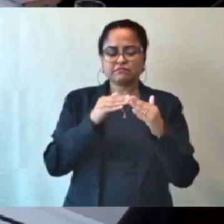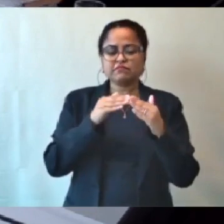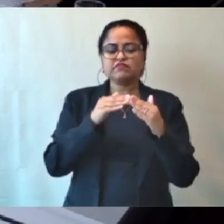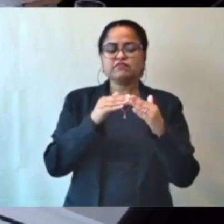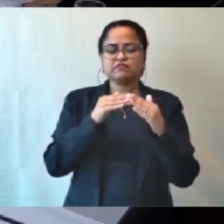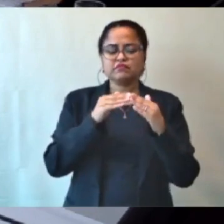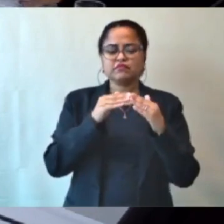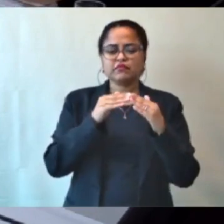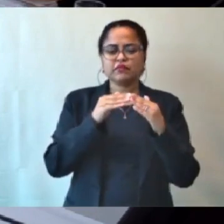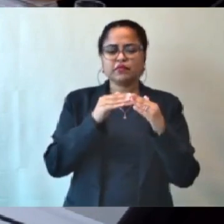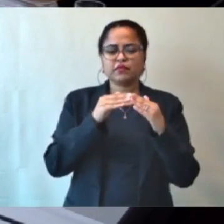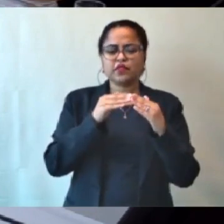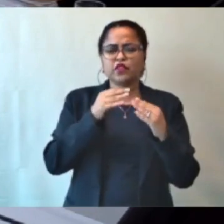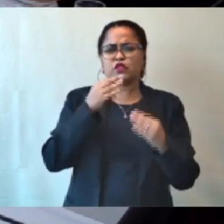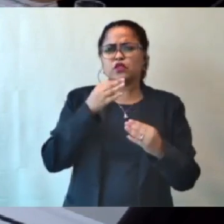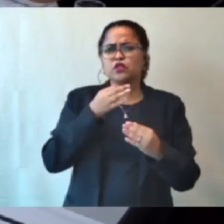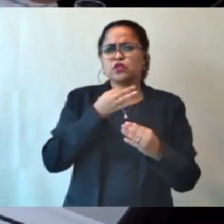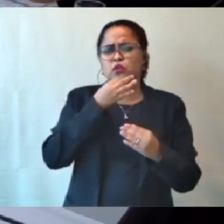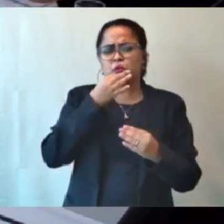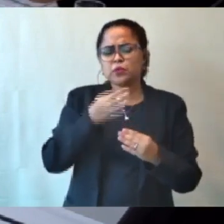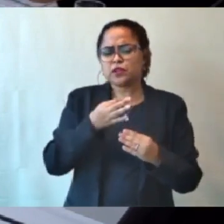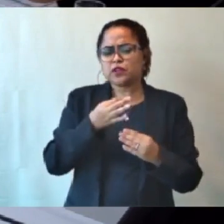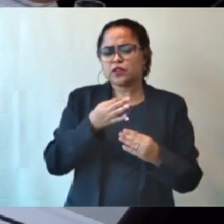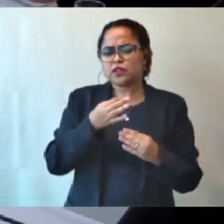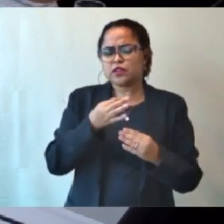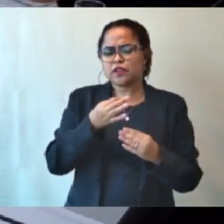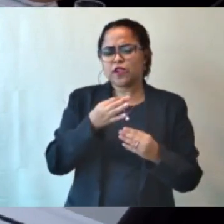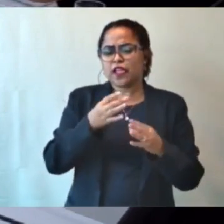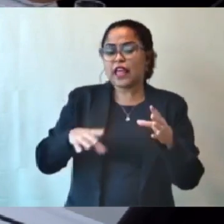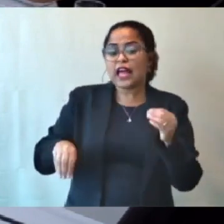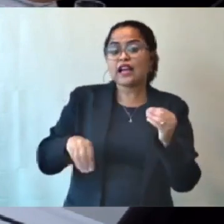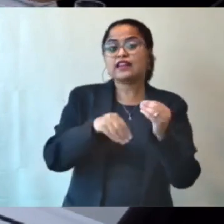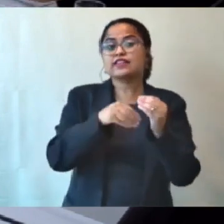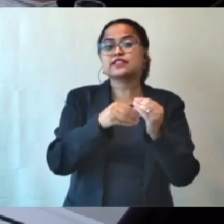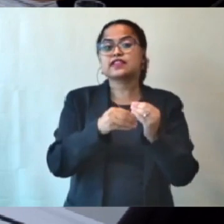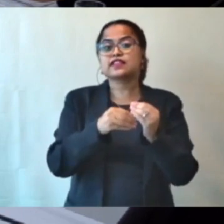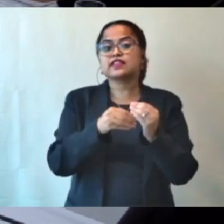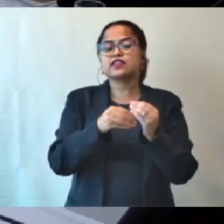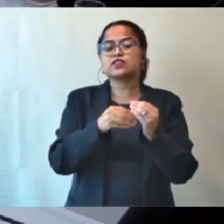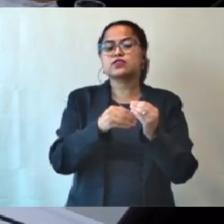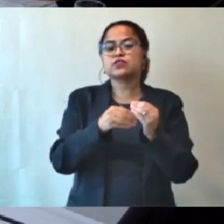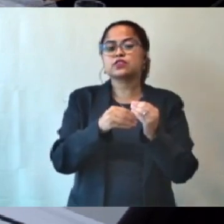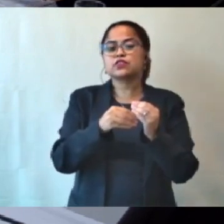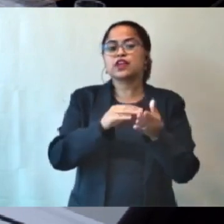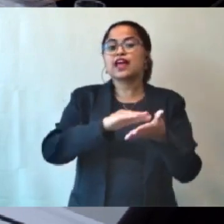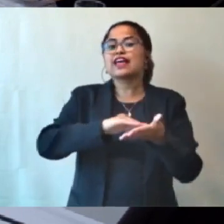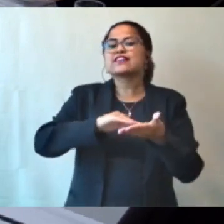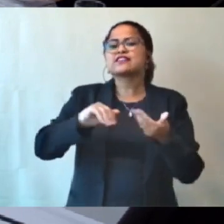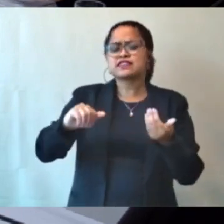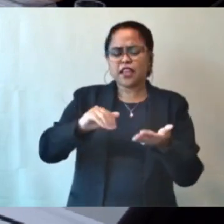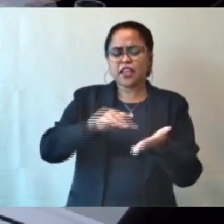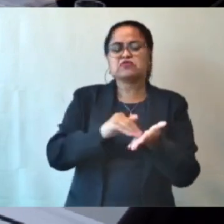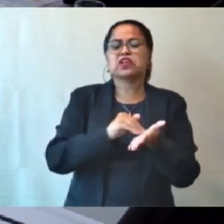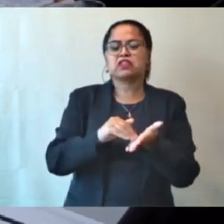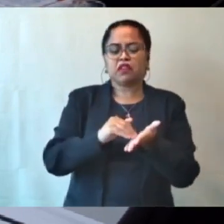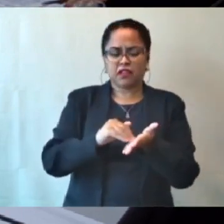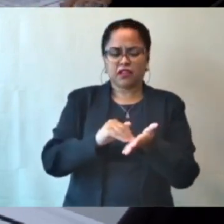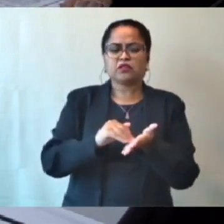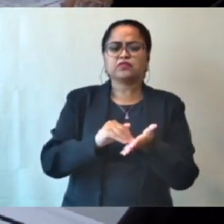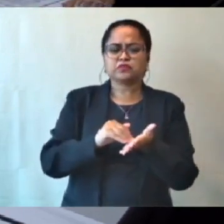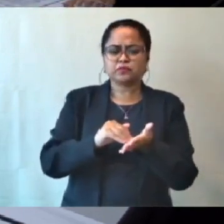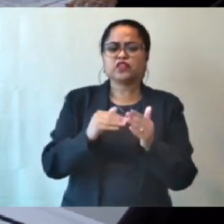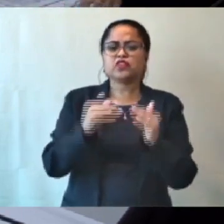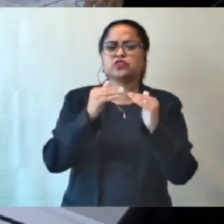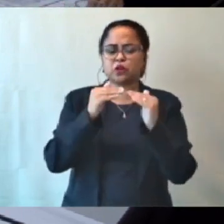observação. Nós estamos votando acrescentando o secretário ou sem o secretário? Sem o secretário na forma original. Então, de acordo com o requerimento.